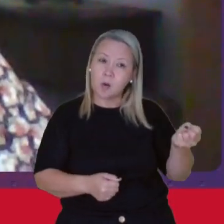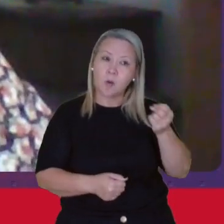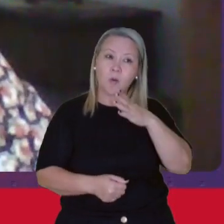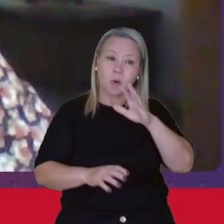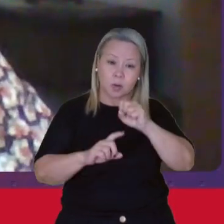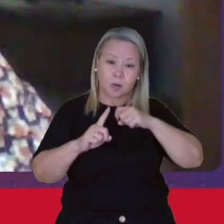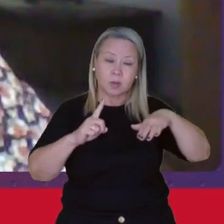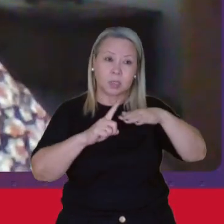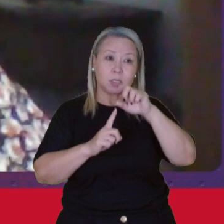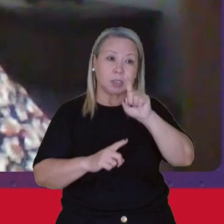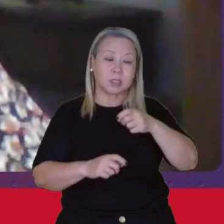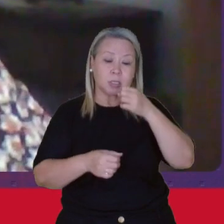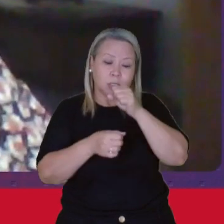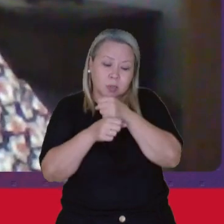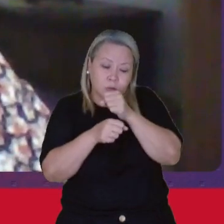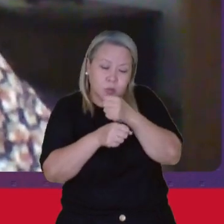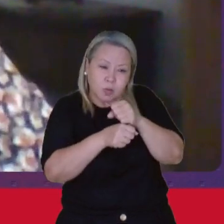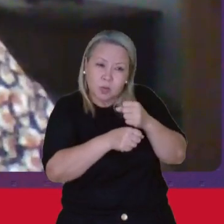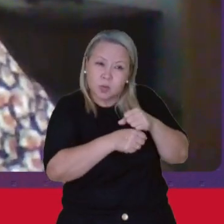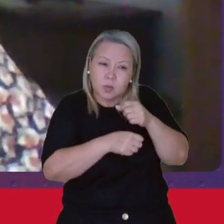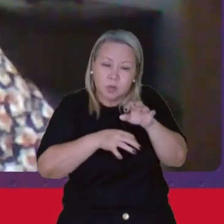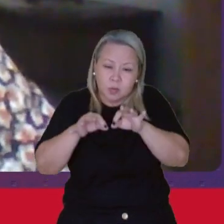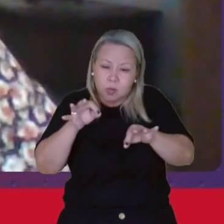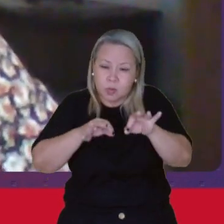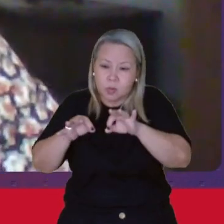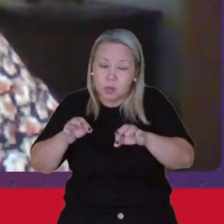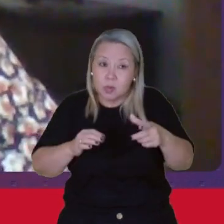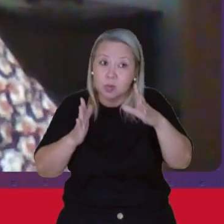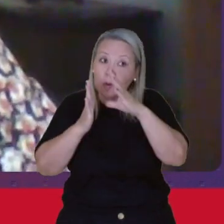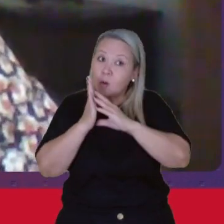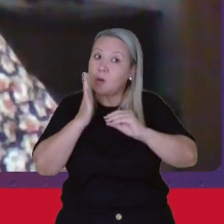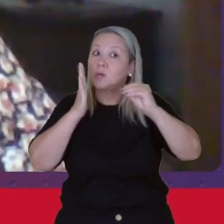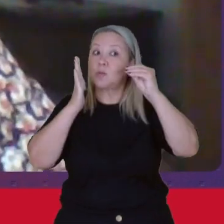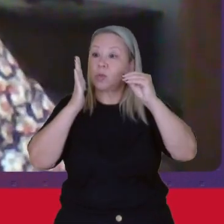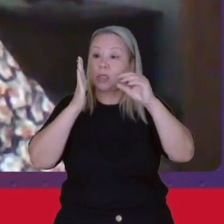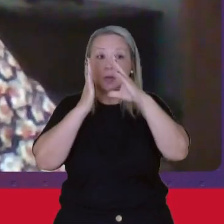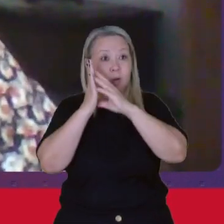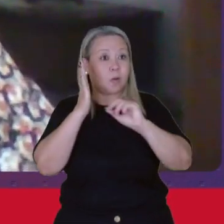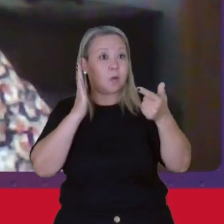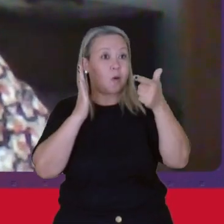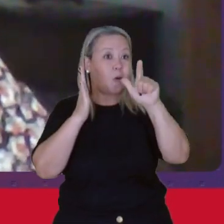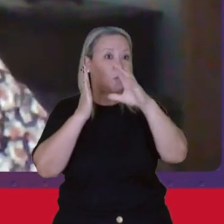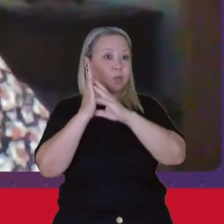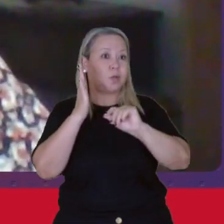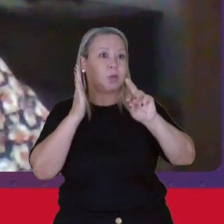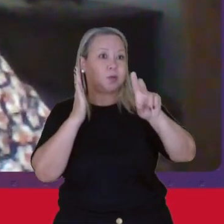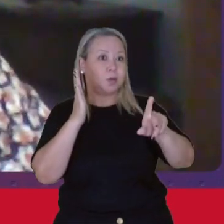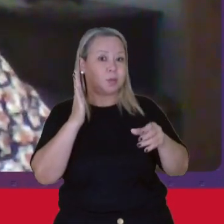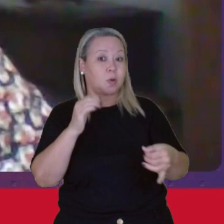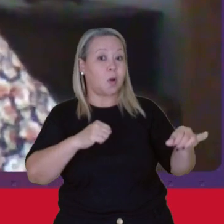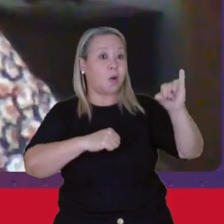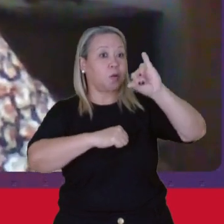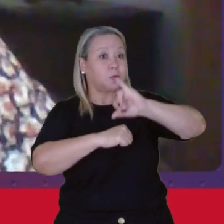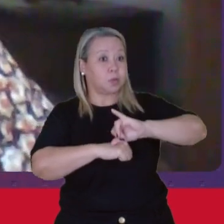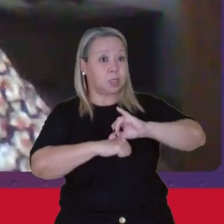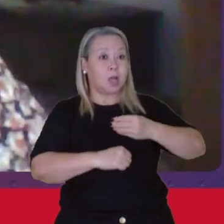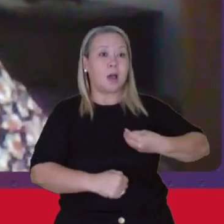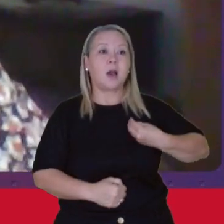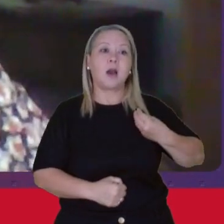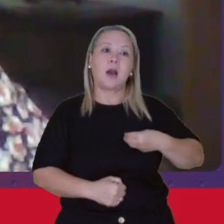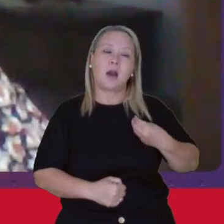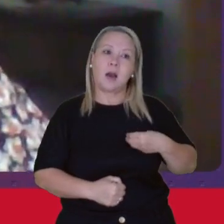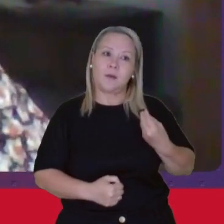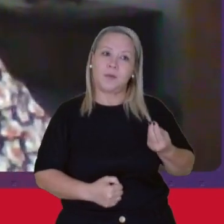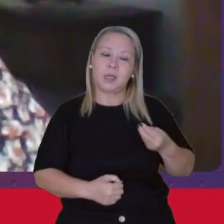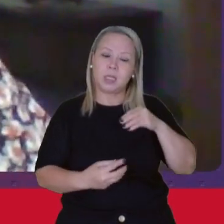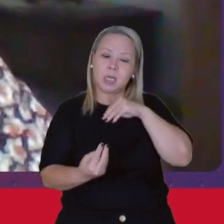Que seja construída Sobre outros parâmetros E que coloque no centro A vida E a